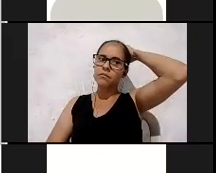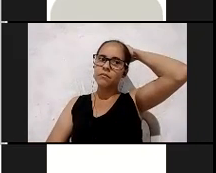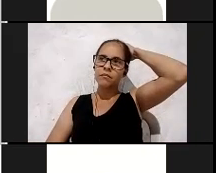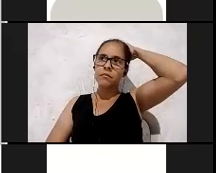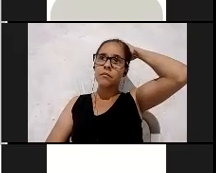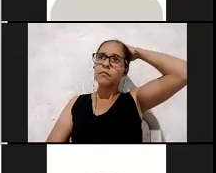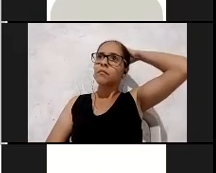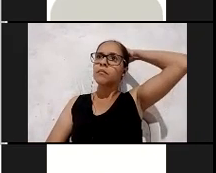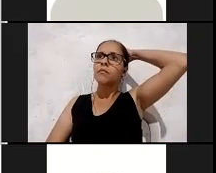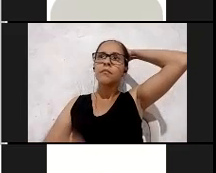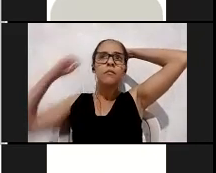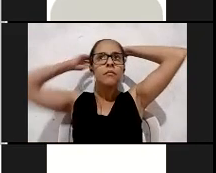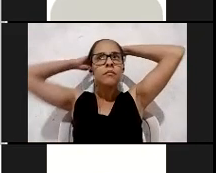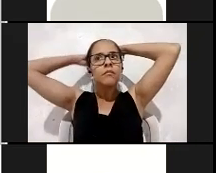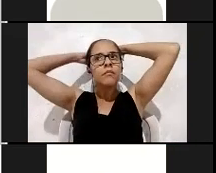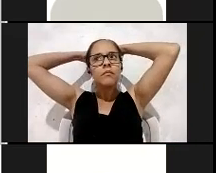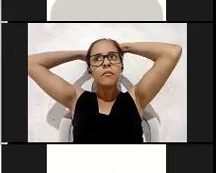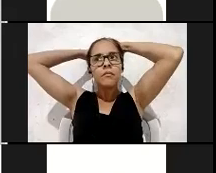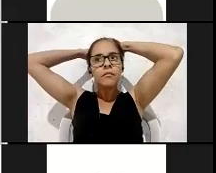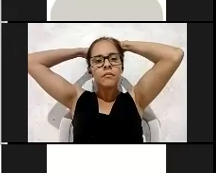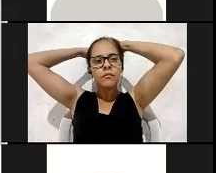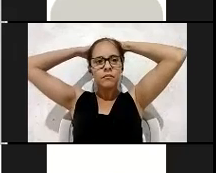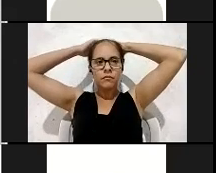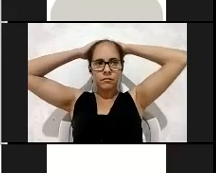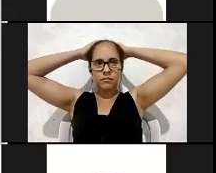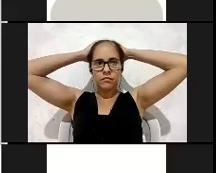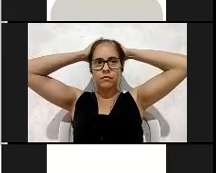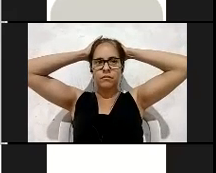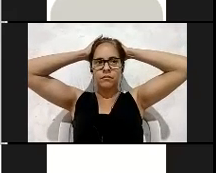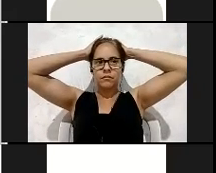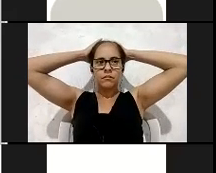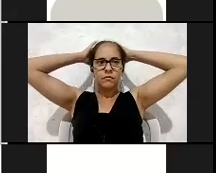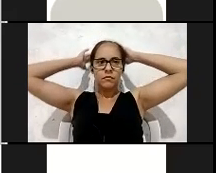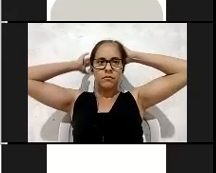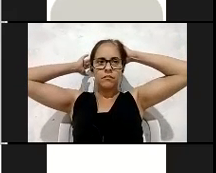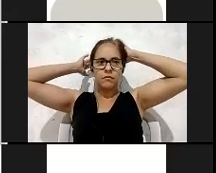desafio que nós percebemos é a qualificação dos professores.